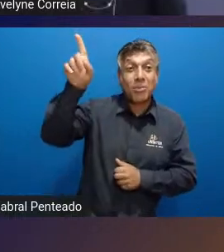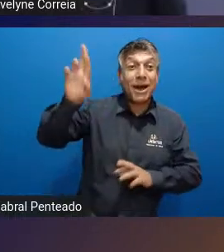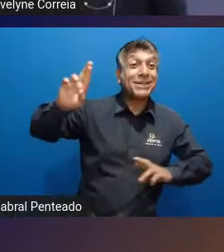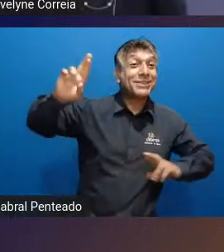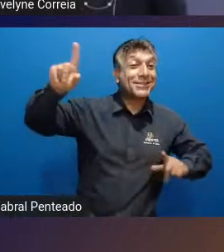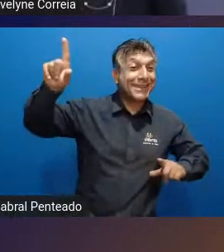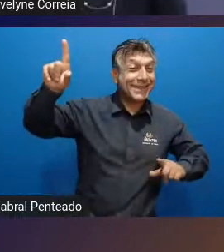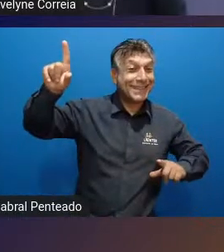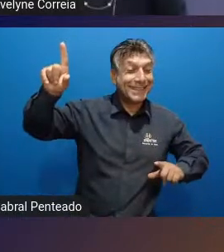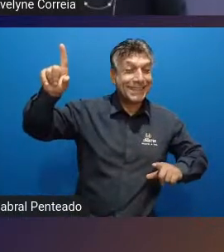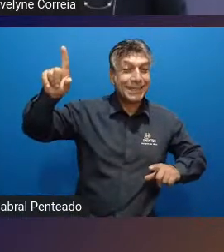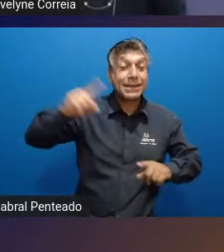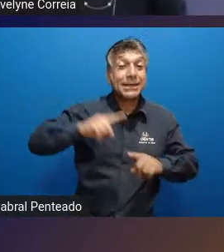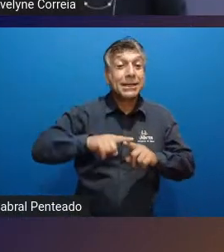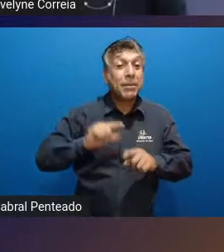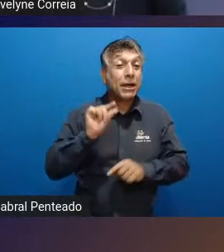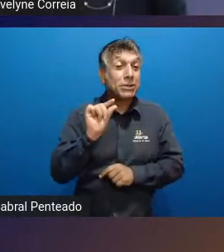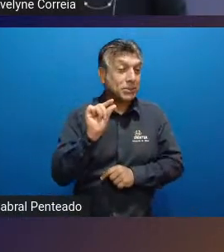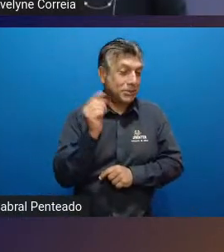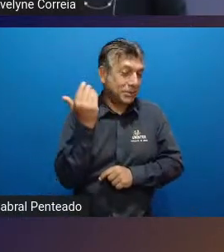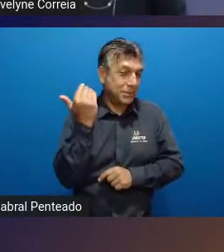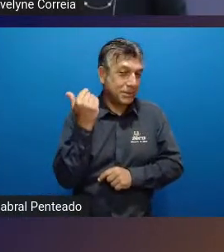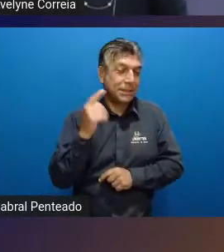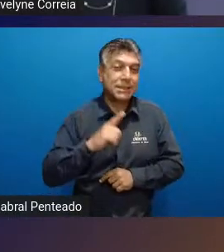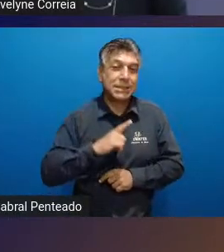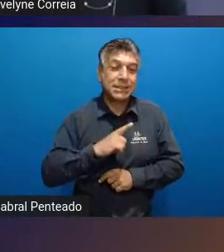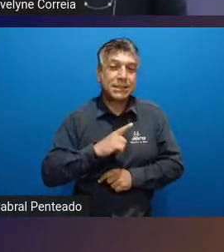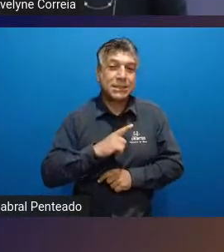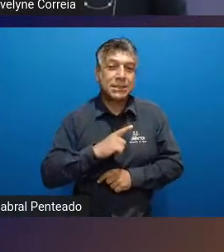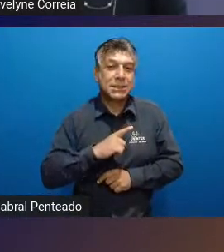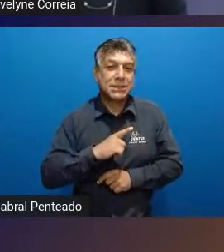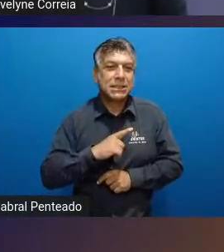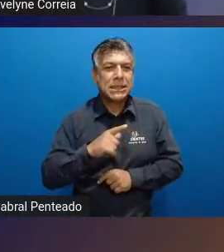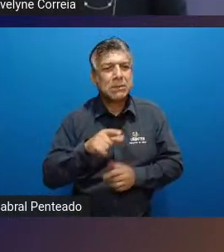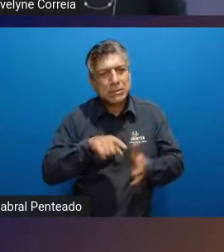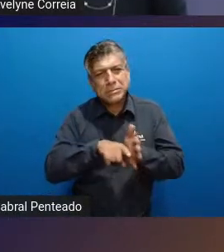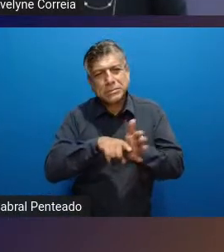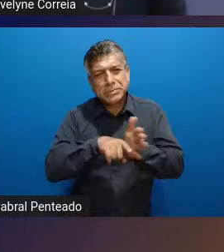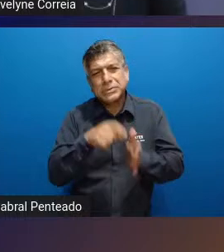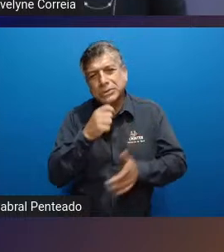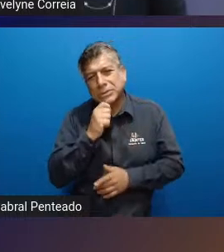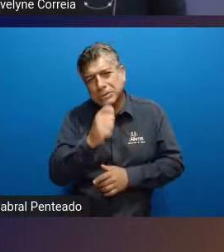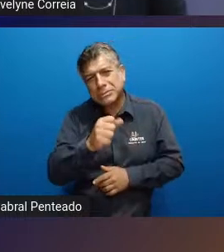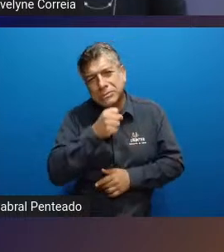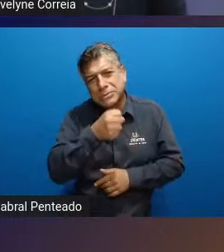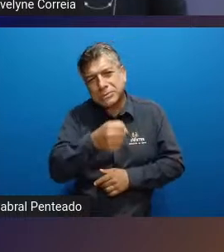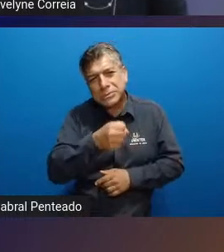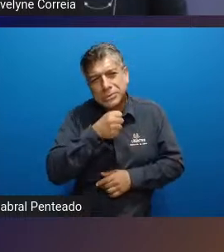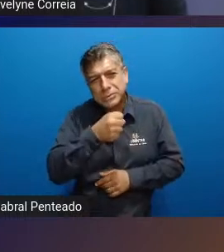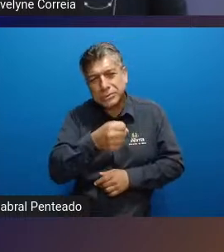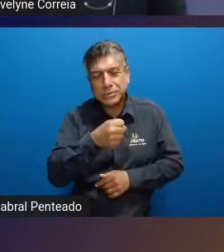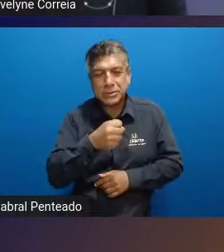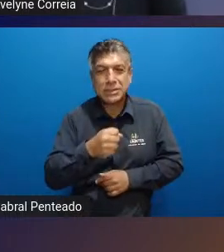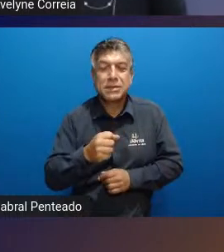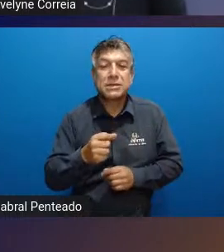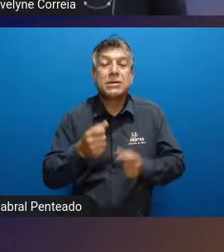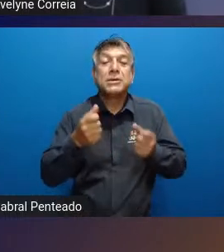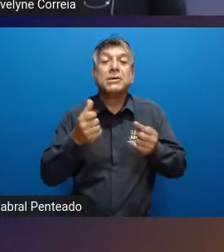recentemente aí saiu uma saiu uma pesquisa saiu uma notícia né que